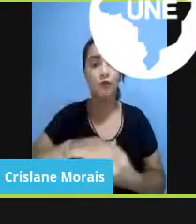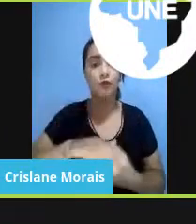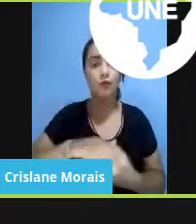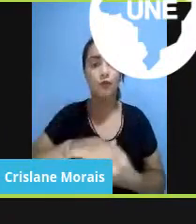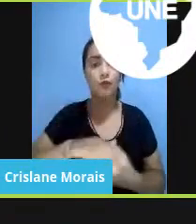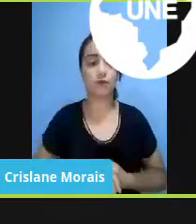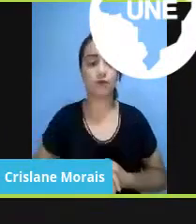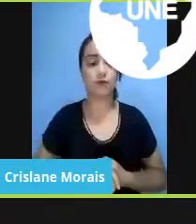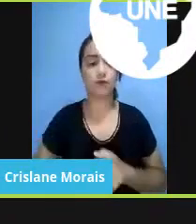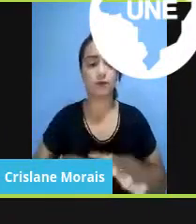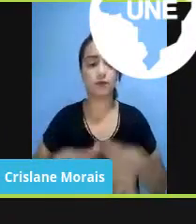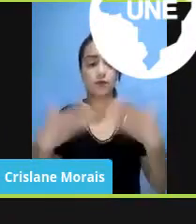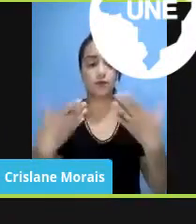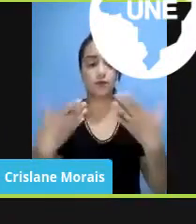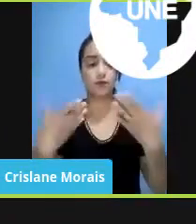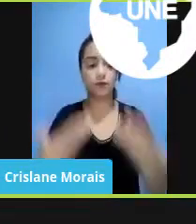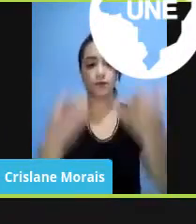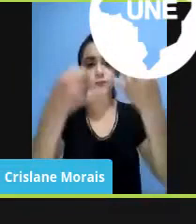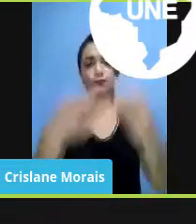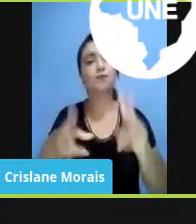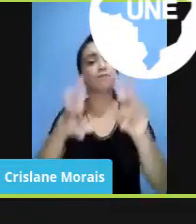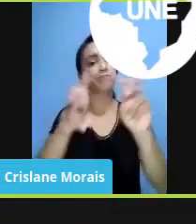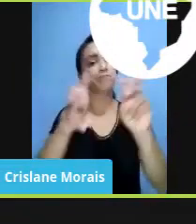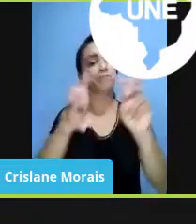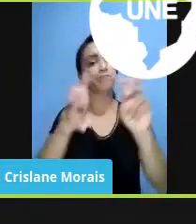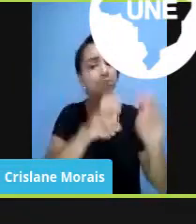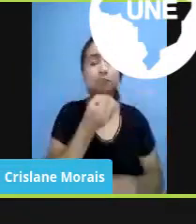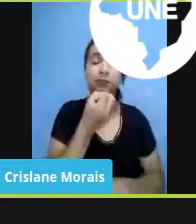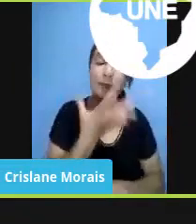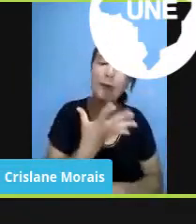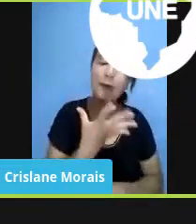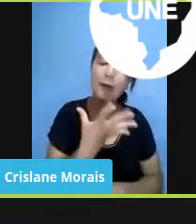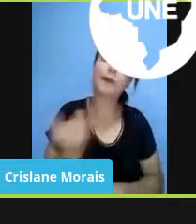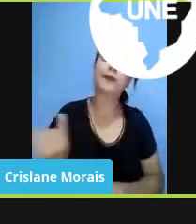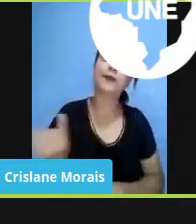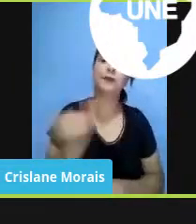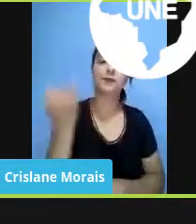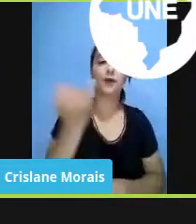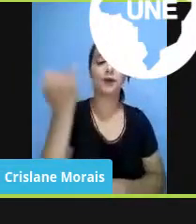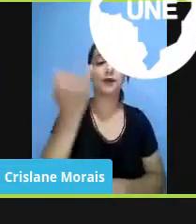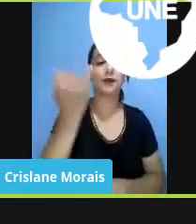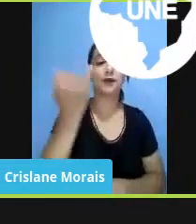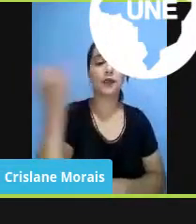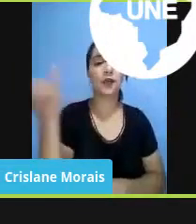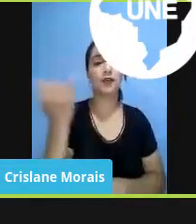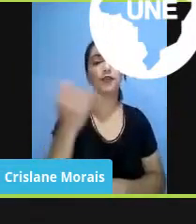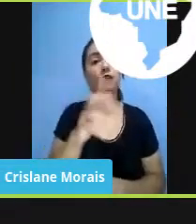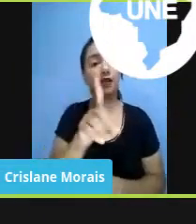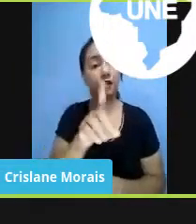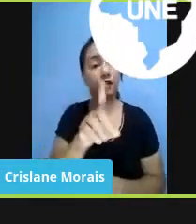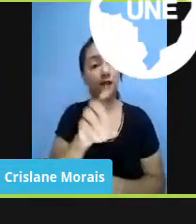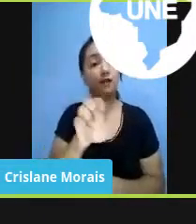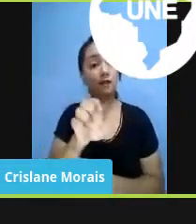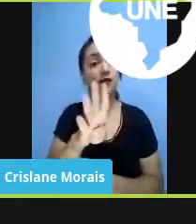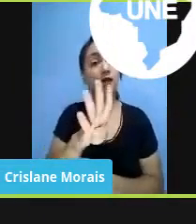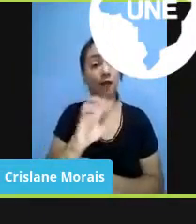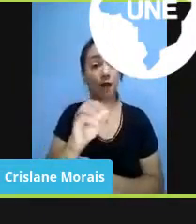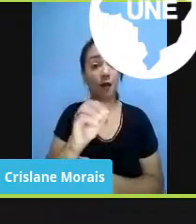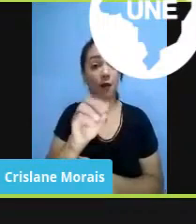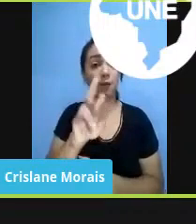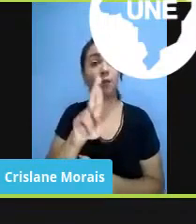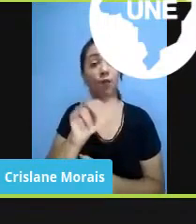Bom, falamos sobre temas muito bons aqui, muito importantes, né, Débora fez uma apresentação, inclusive, Débora, com